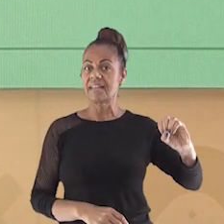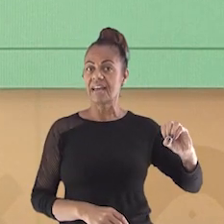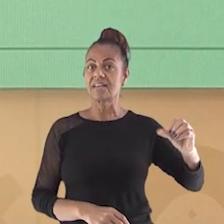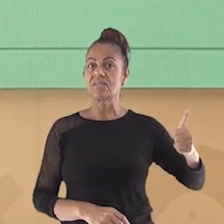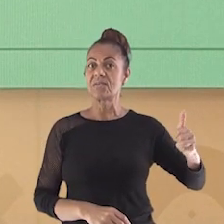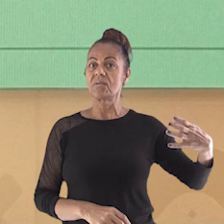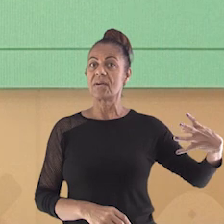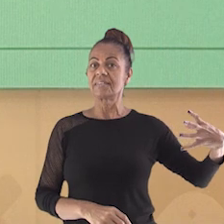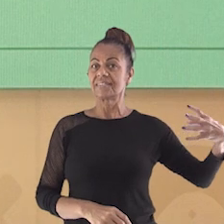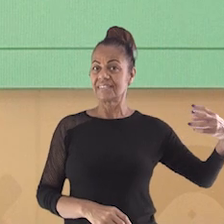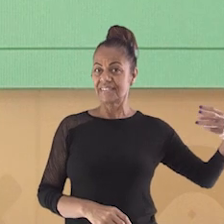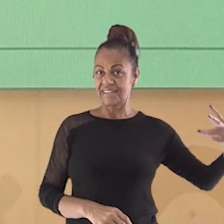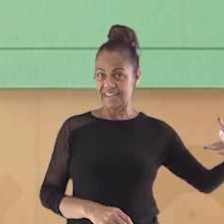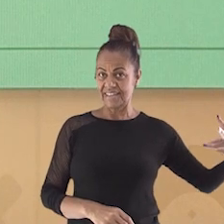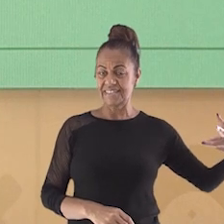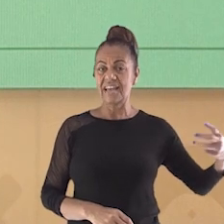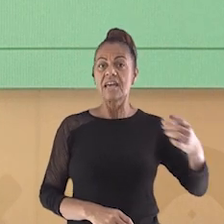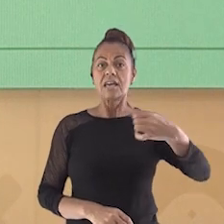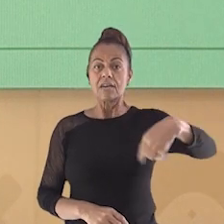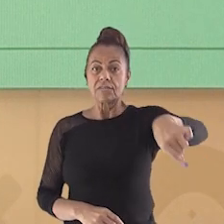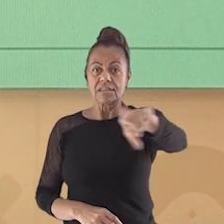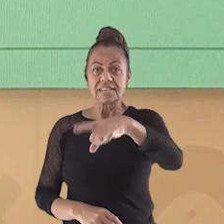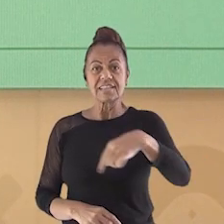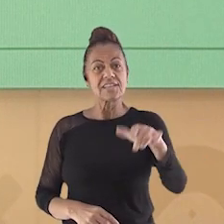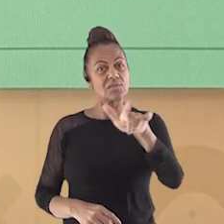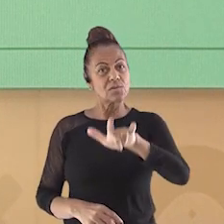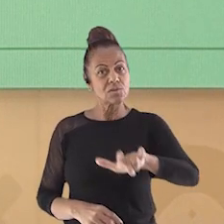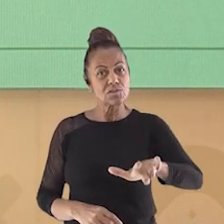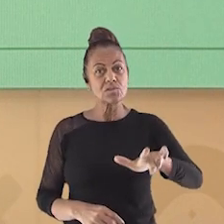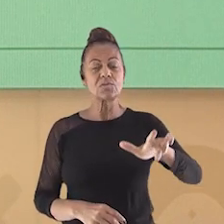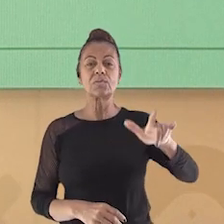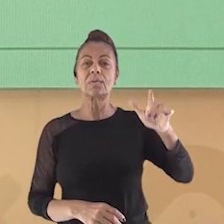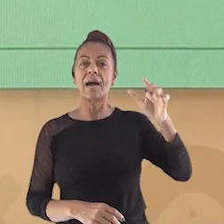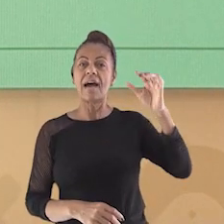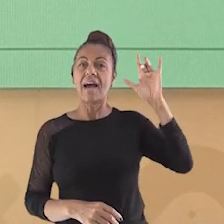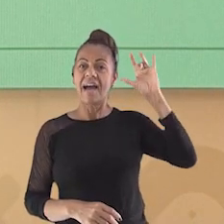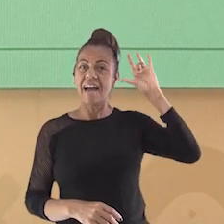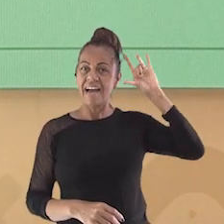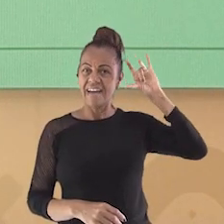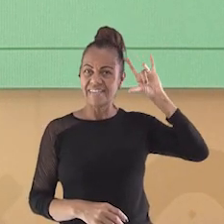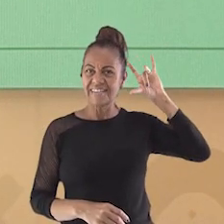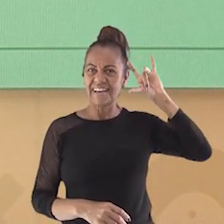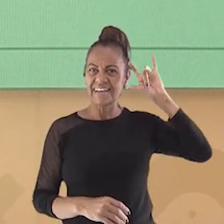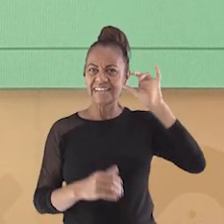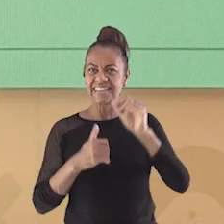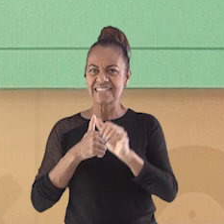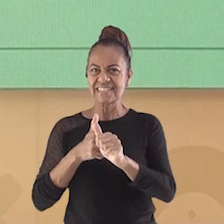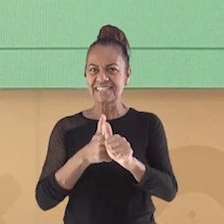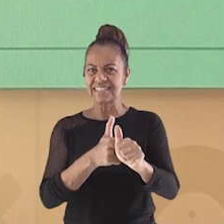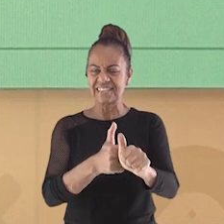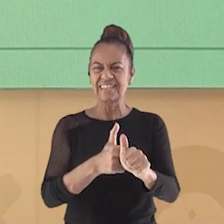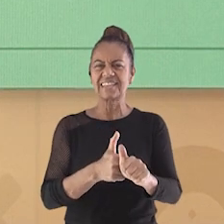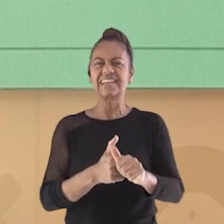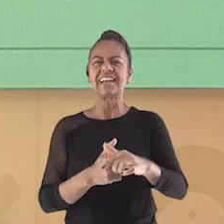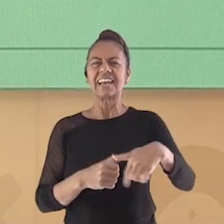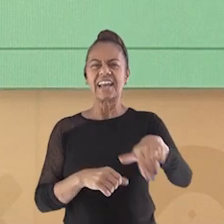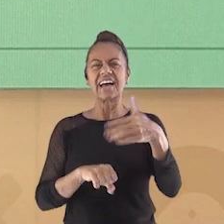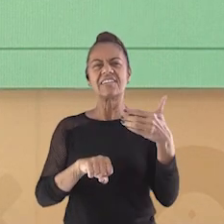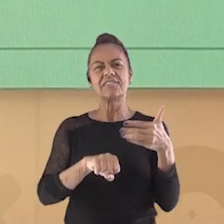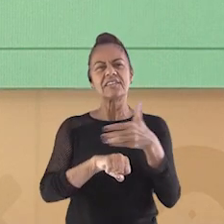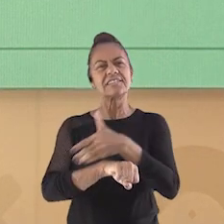143. E não deixe de nos acompanhar no Instagram, arroba dever em casa na TV.